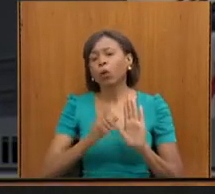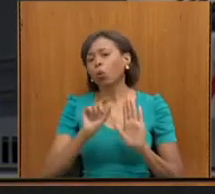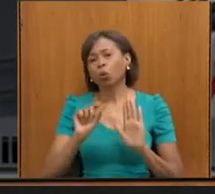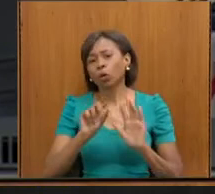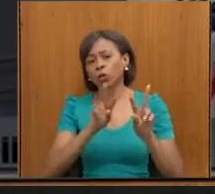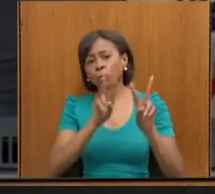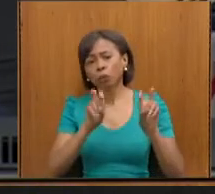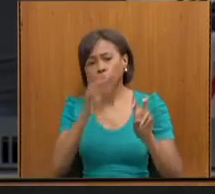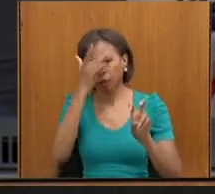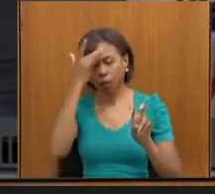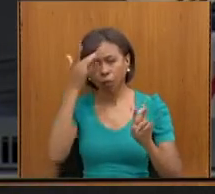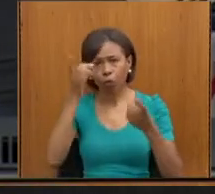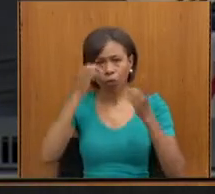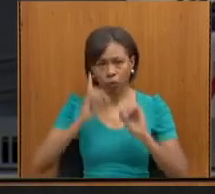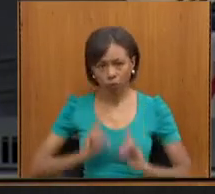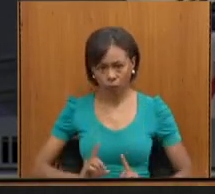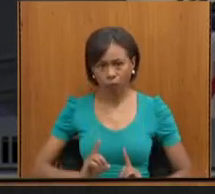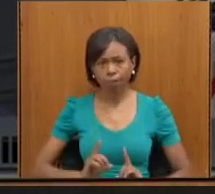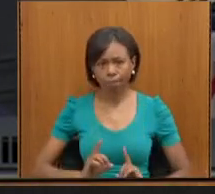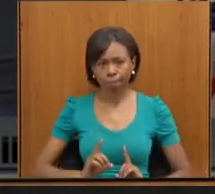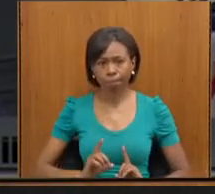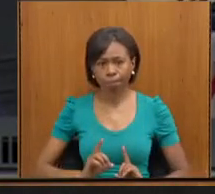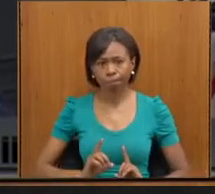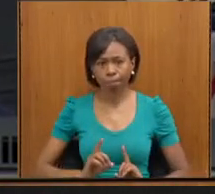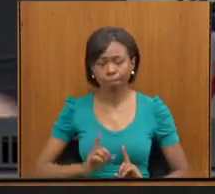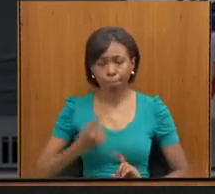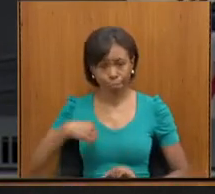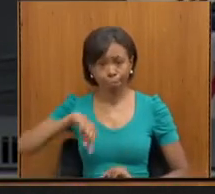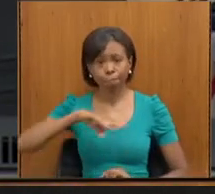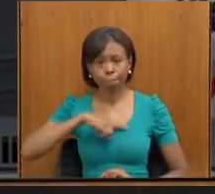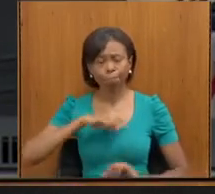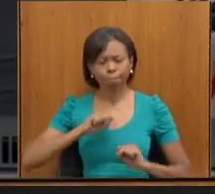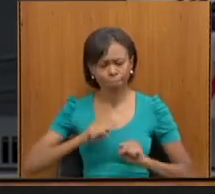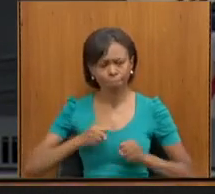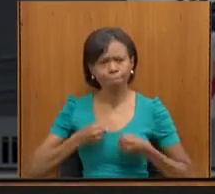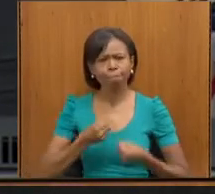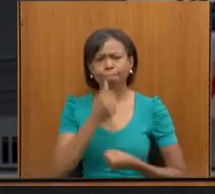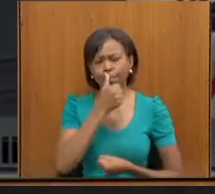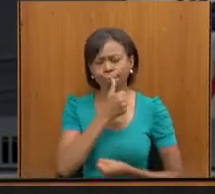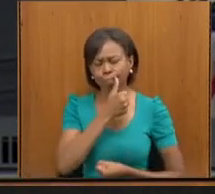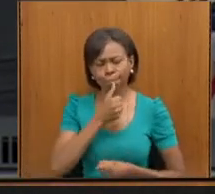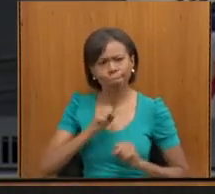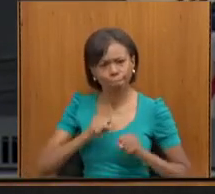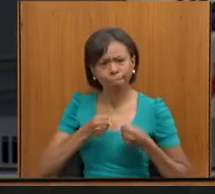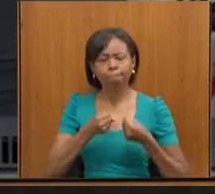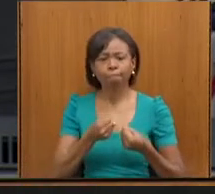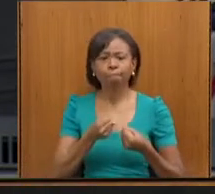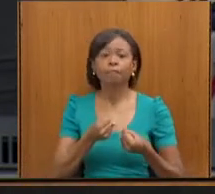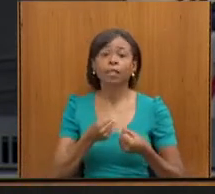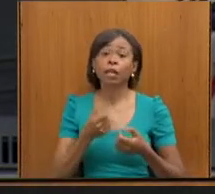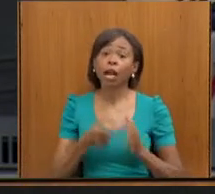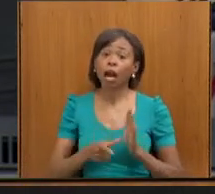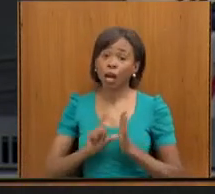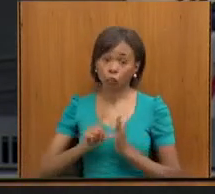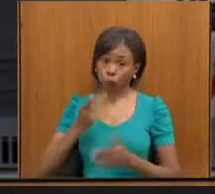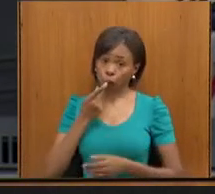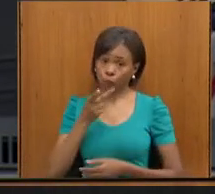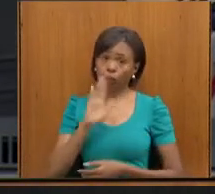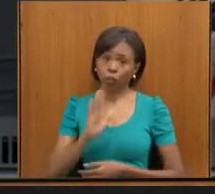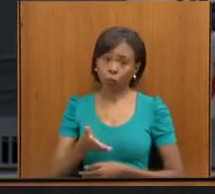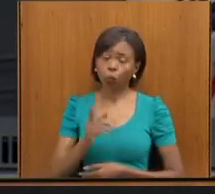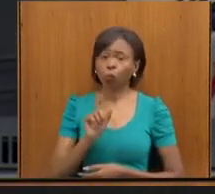com deficiência. Nós estamos empenhados em, como eu disse anteriormente, dar